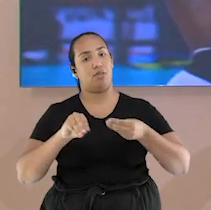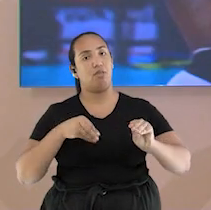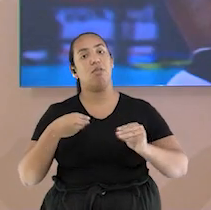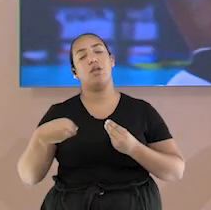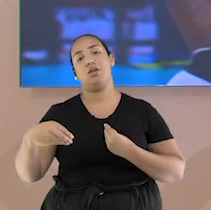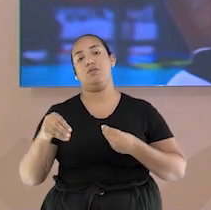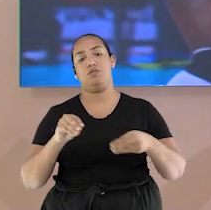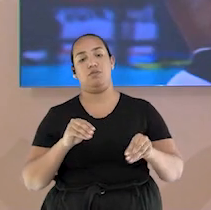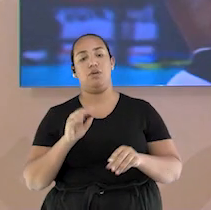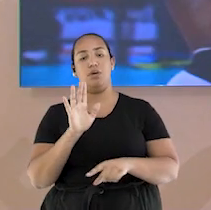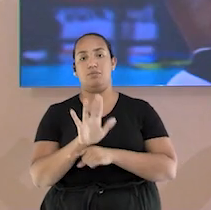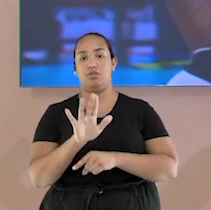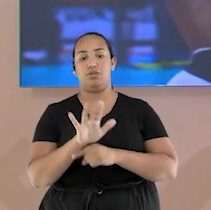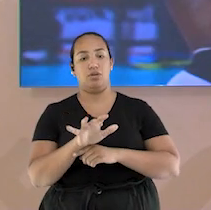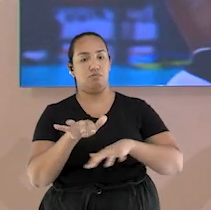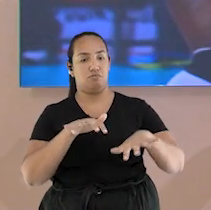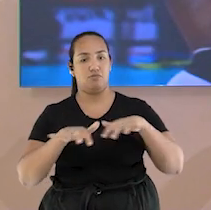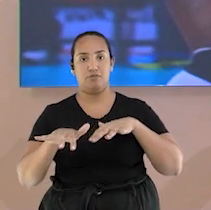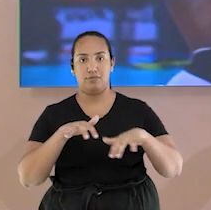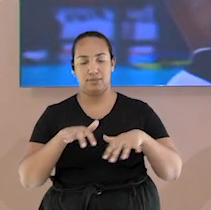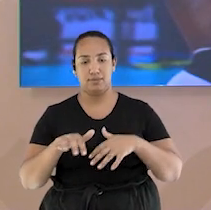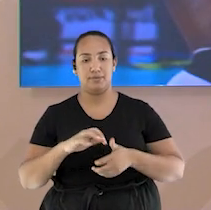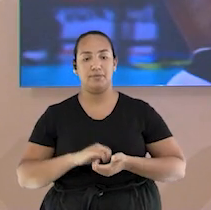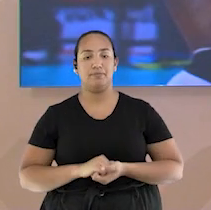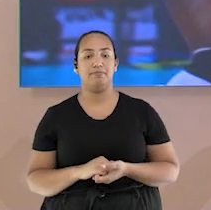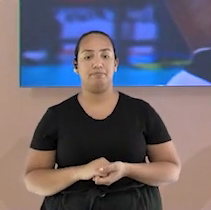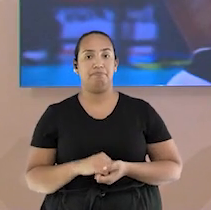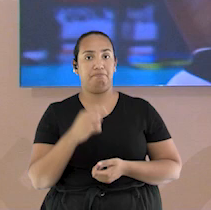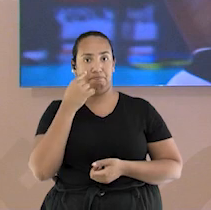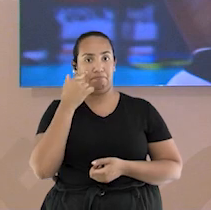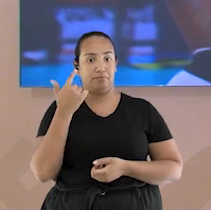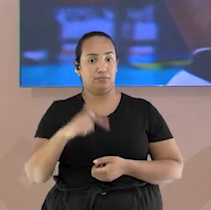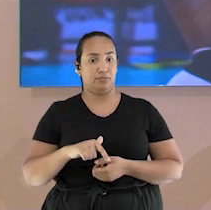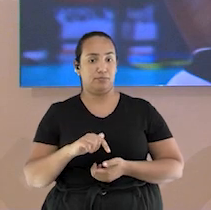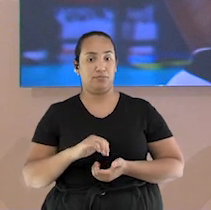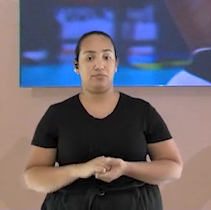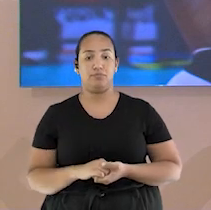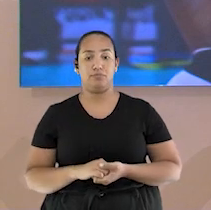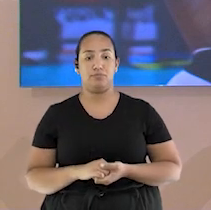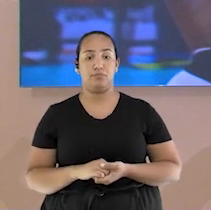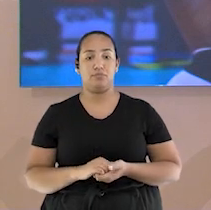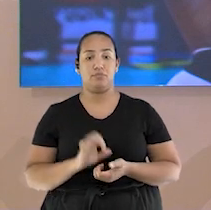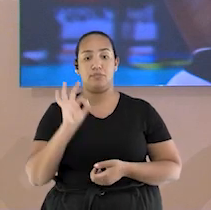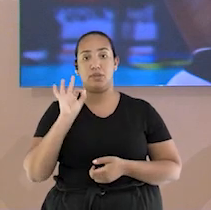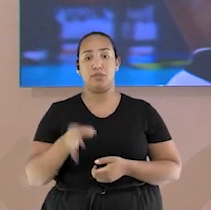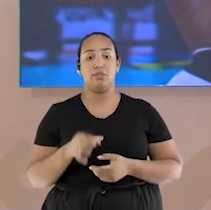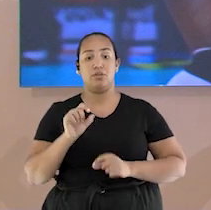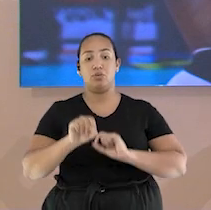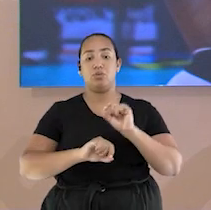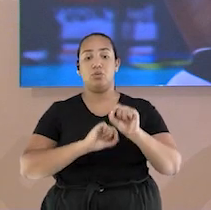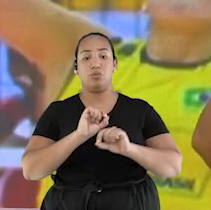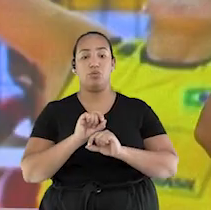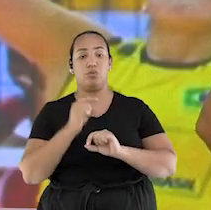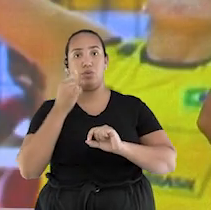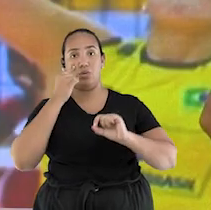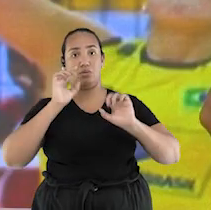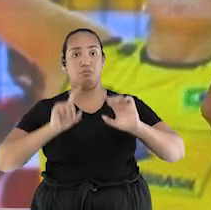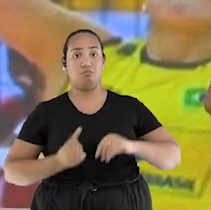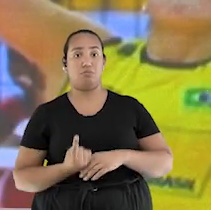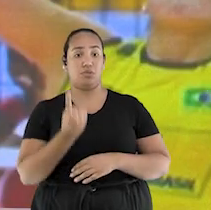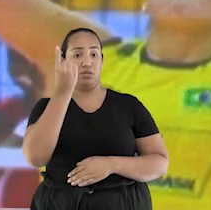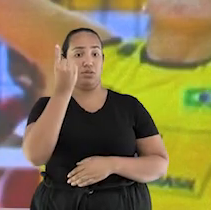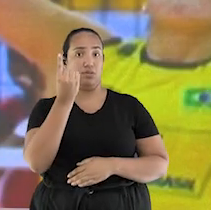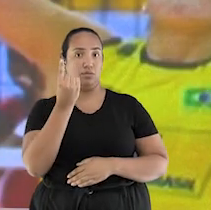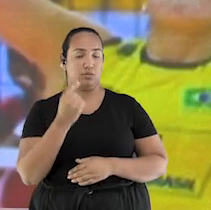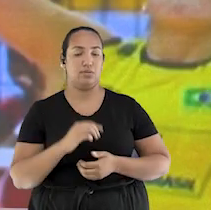Flexível para favorecer o movimento da bola. Beleza? O ideal é você treinar o toque jogando a bola